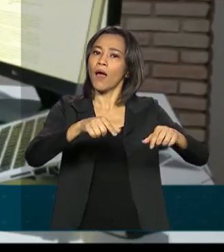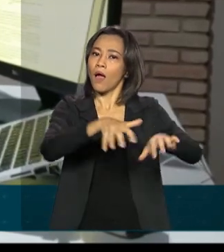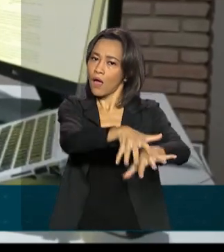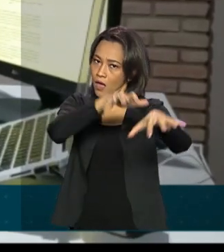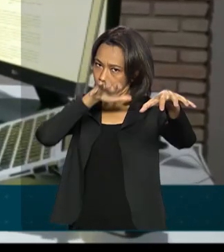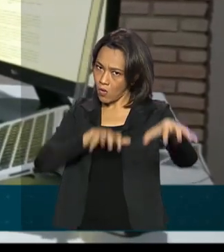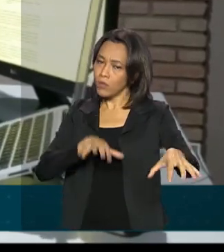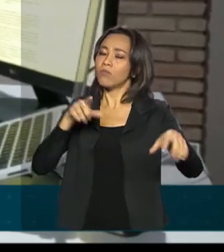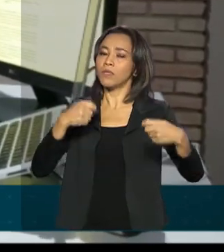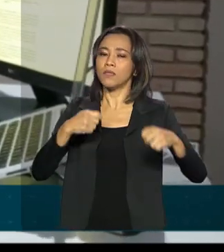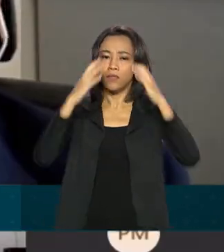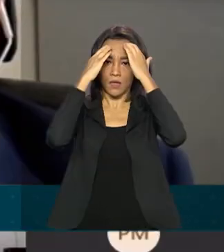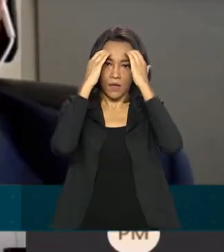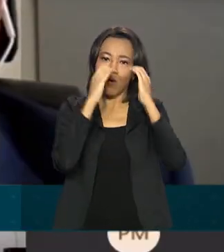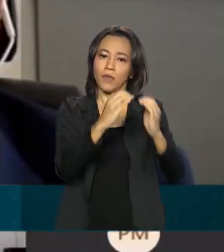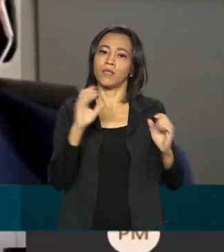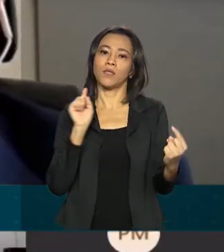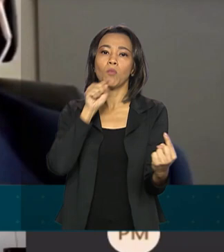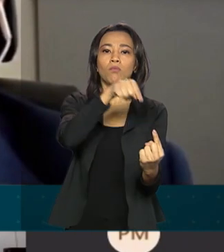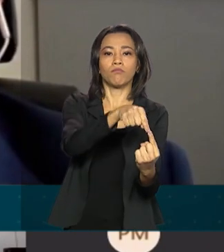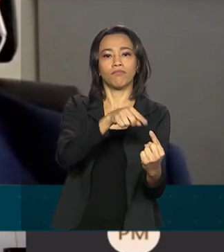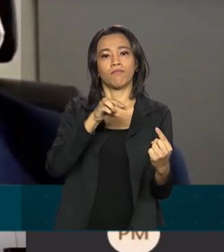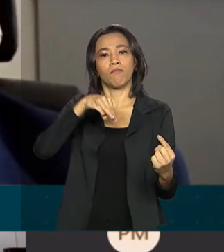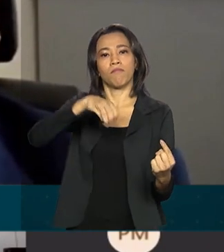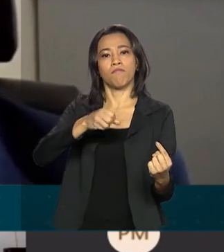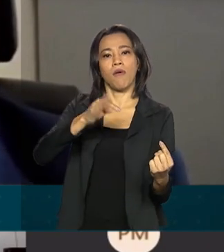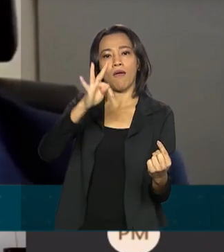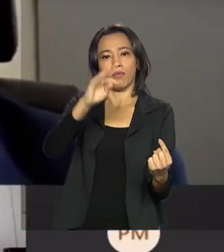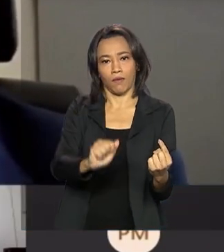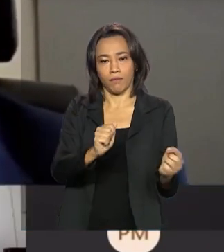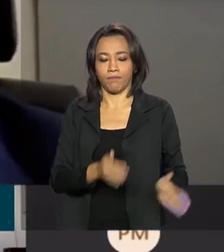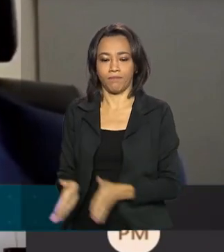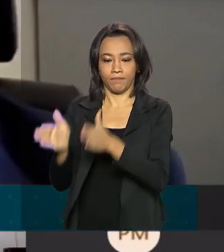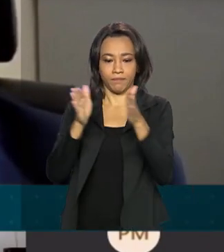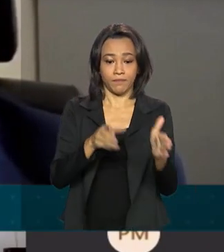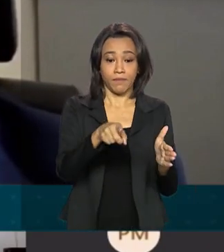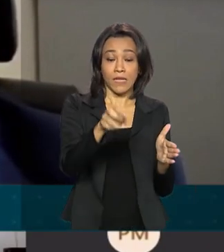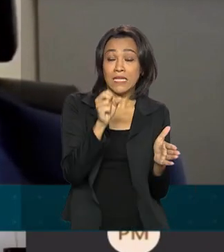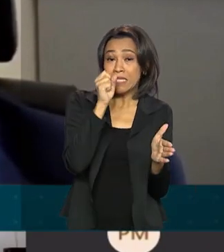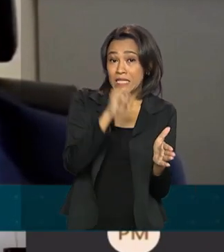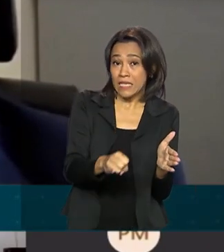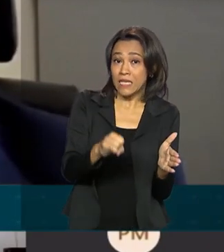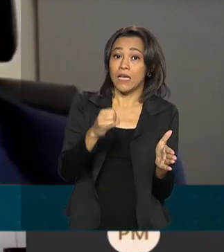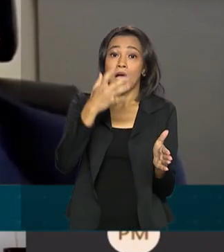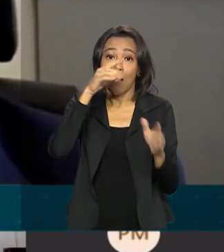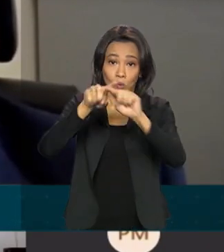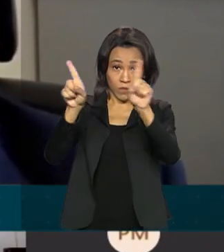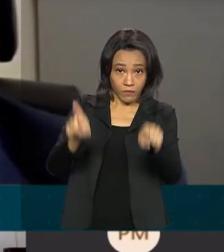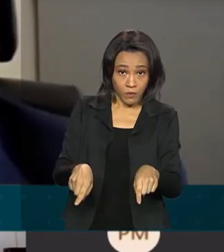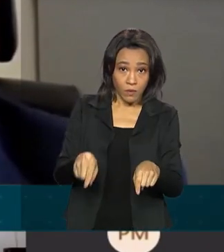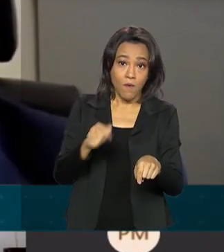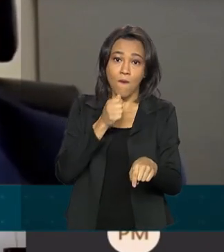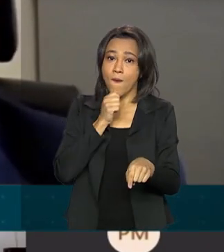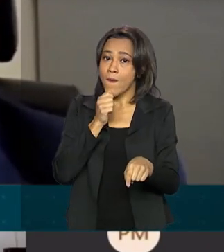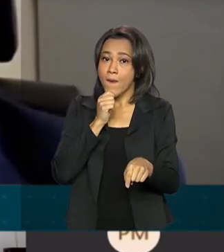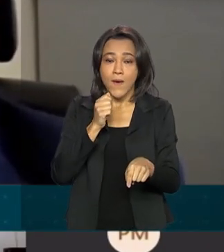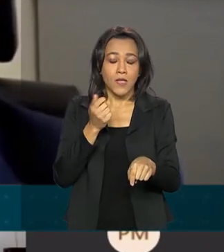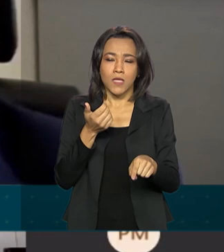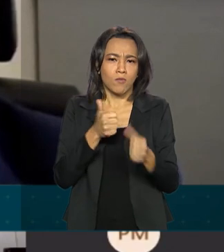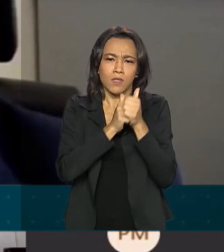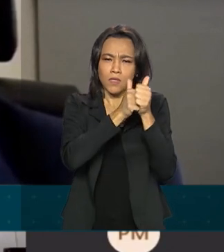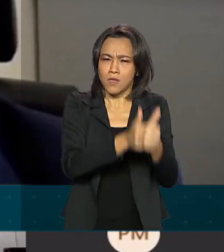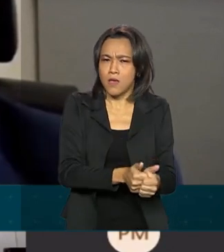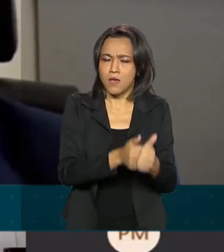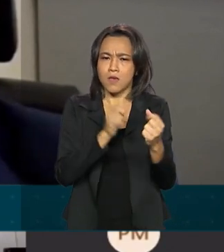serão registradas no sistema. Caso o servidor não atenda ao que foi pactuado no plano